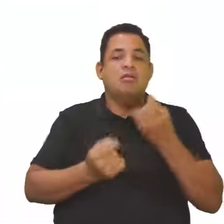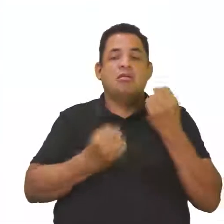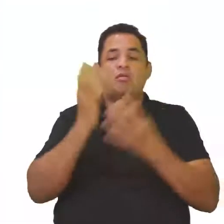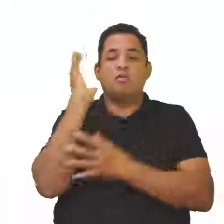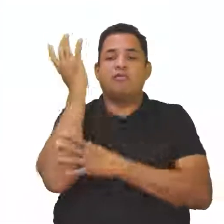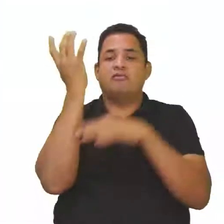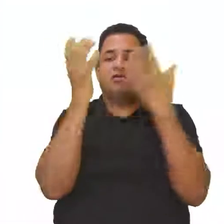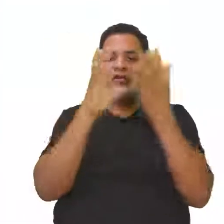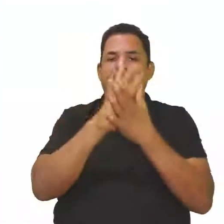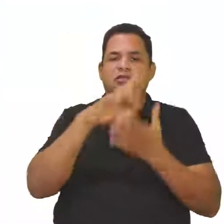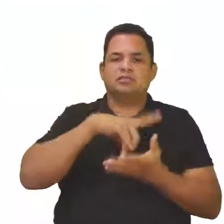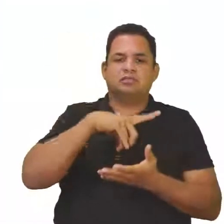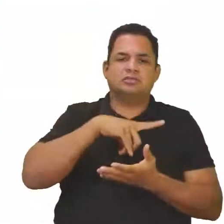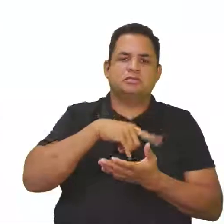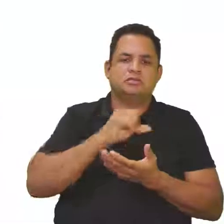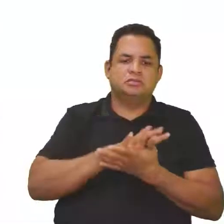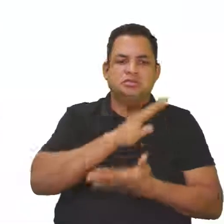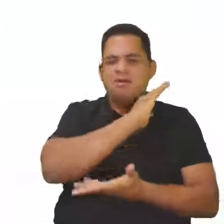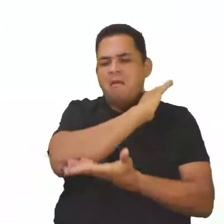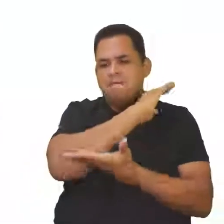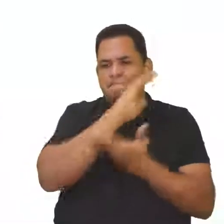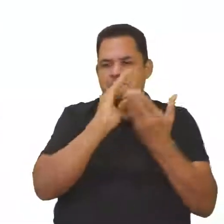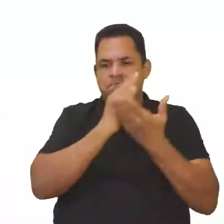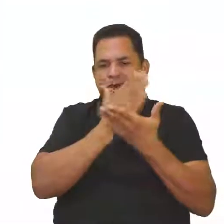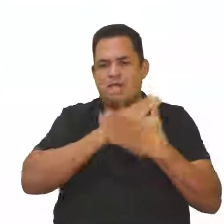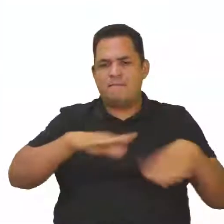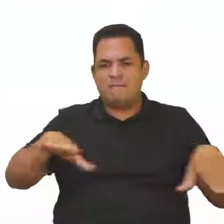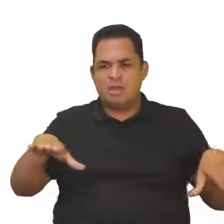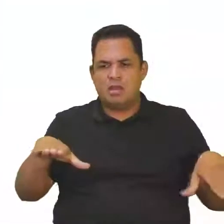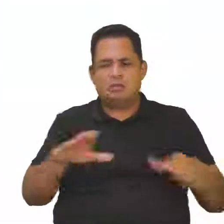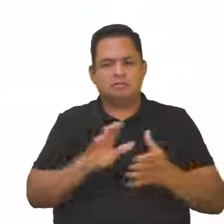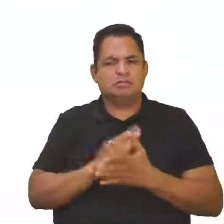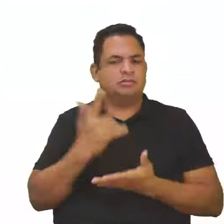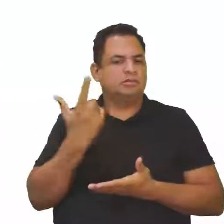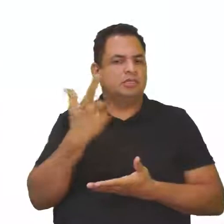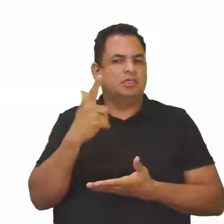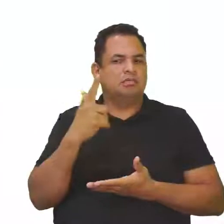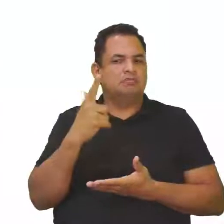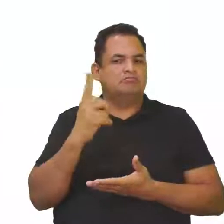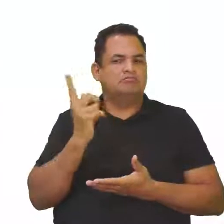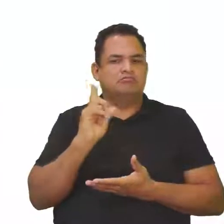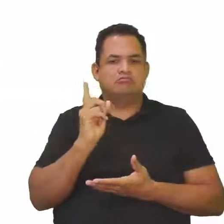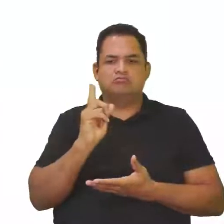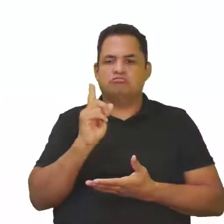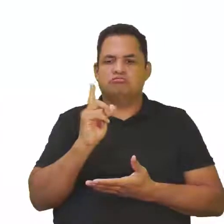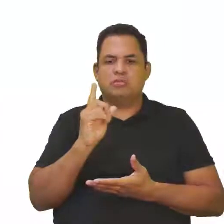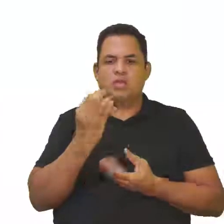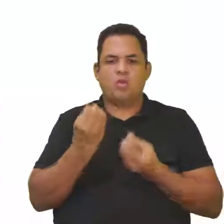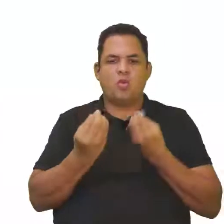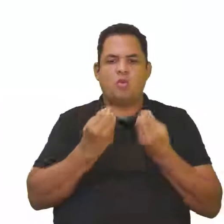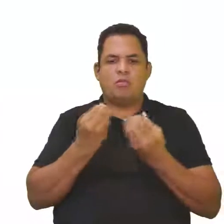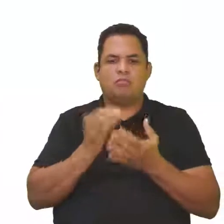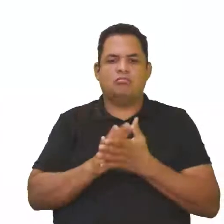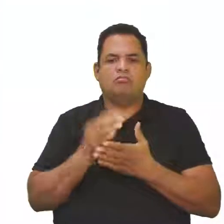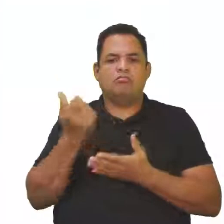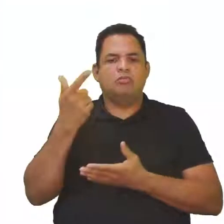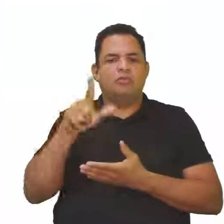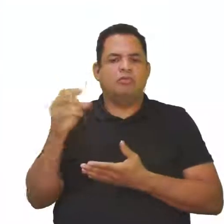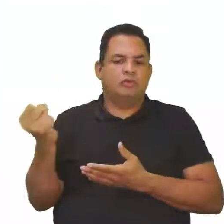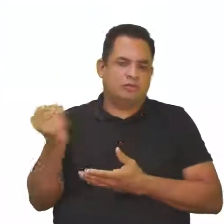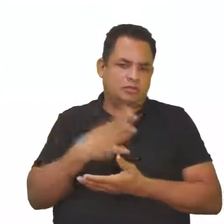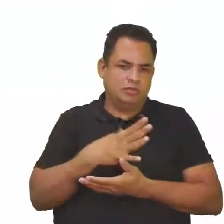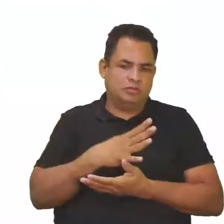que hoje nós temos aí, que foram basicamente extintas, também não são de caráter renovável. Então, observando cada uma dessas